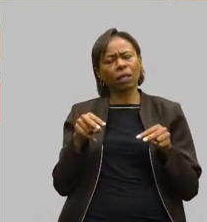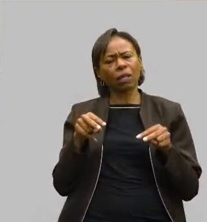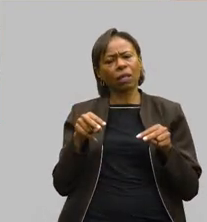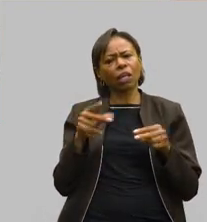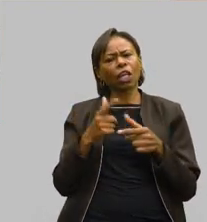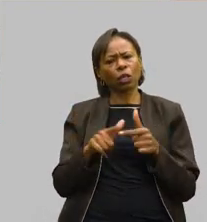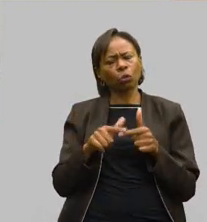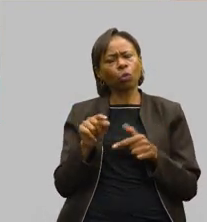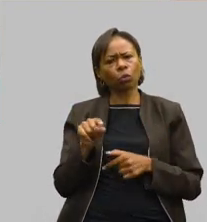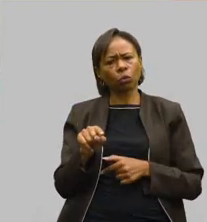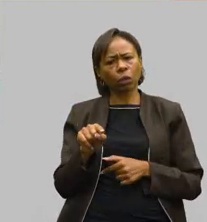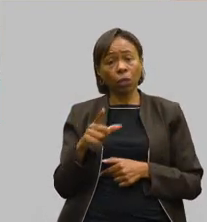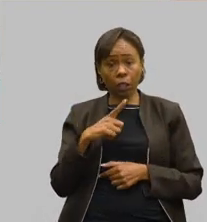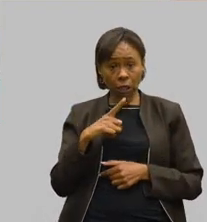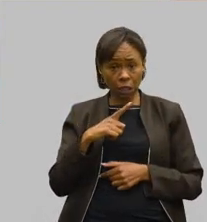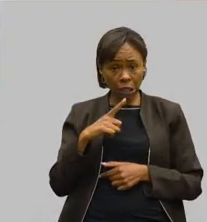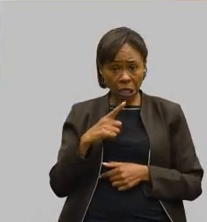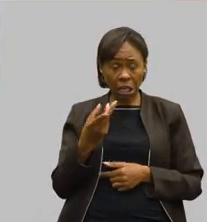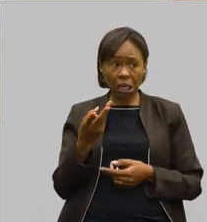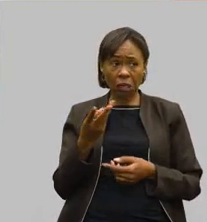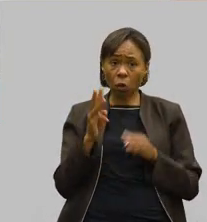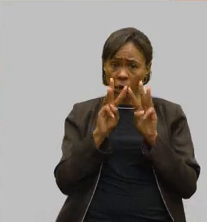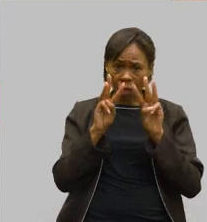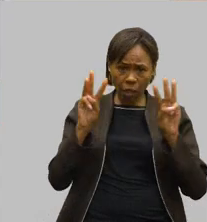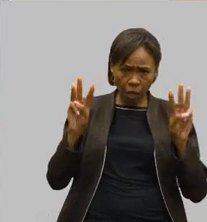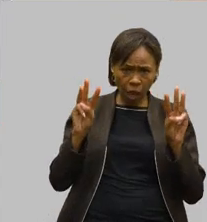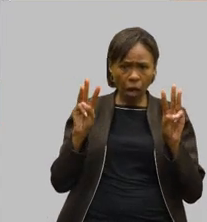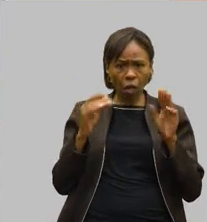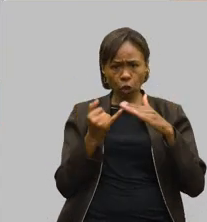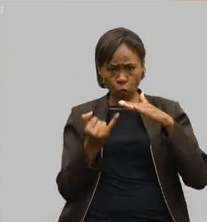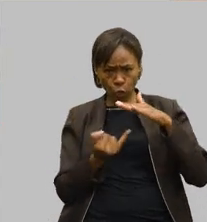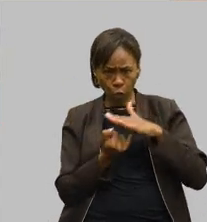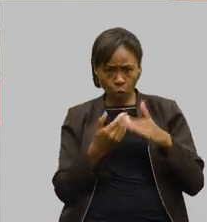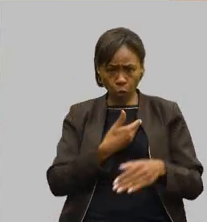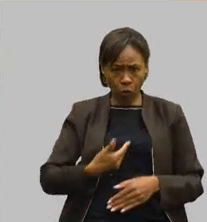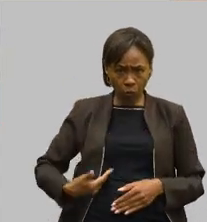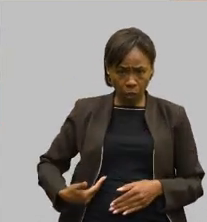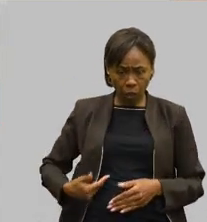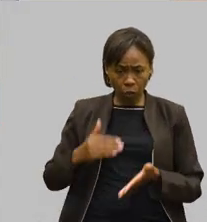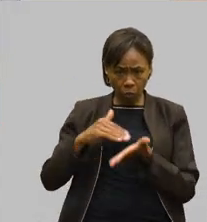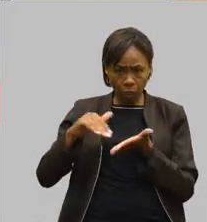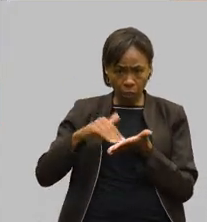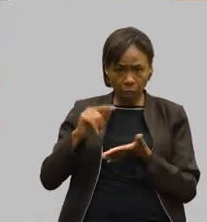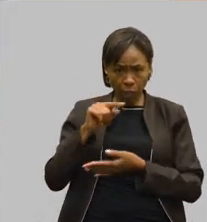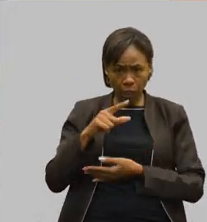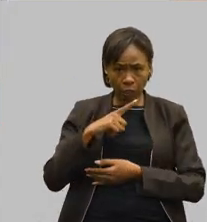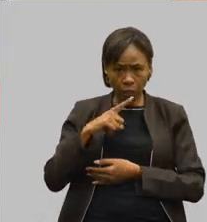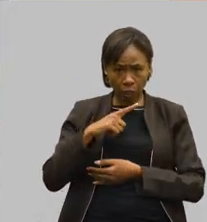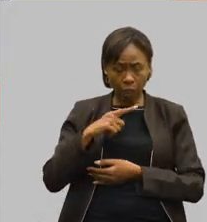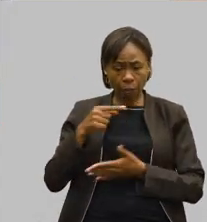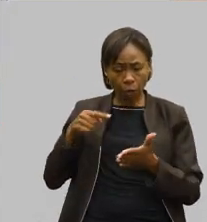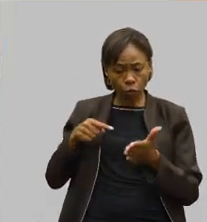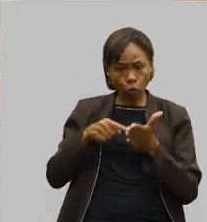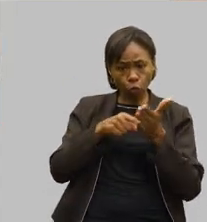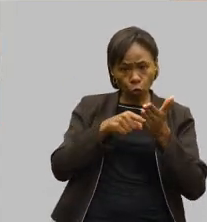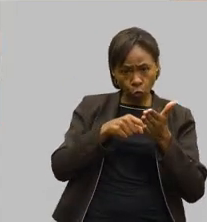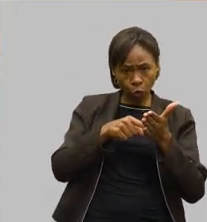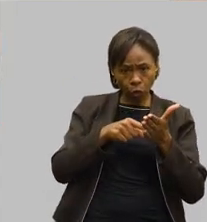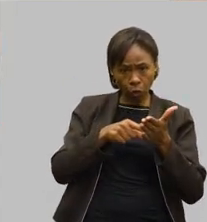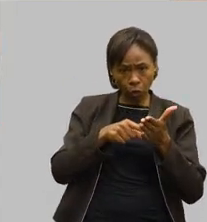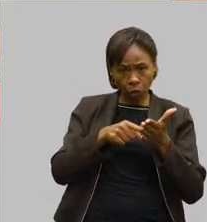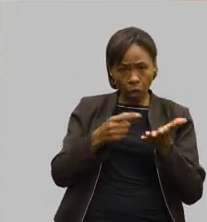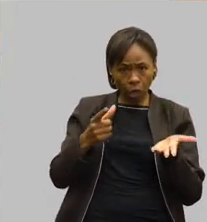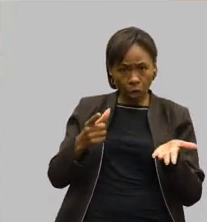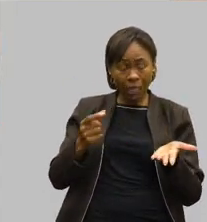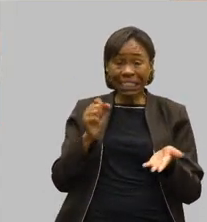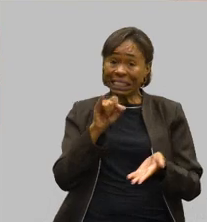existem canais institucionais do governo do Estado disponibilizados na CEDES para fazer essa denúncia. Quando há denúncias,